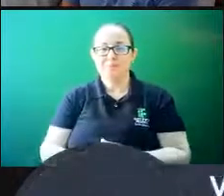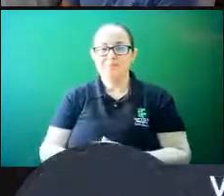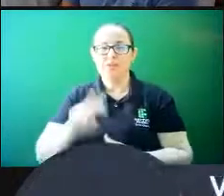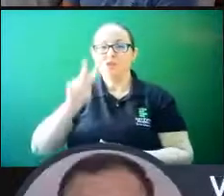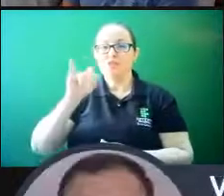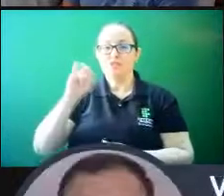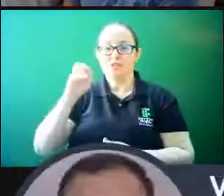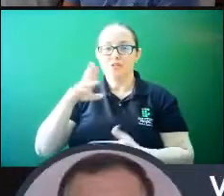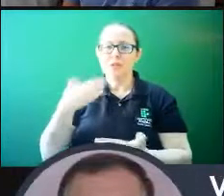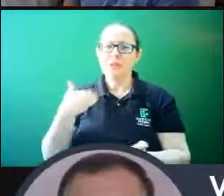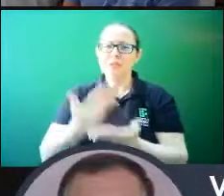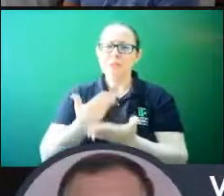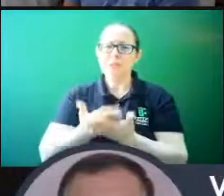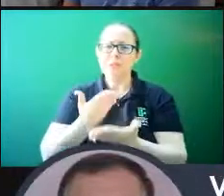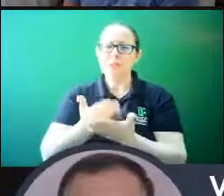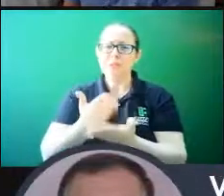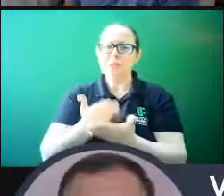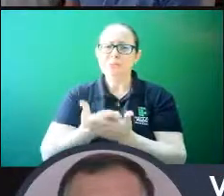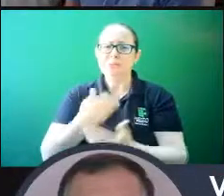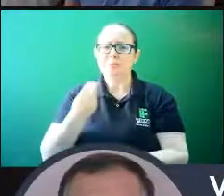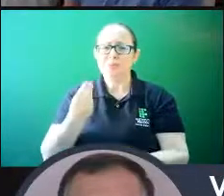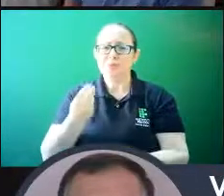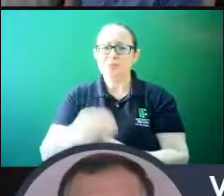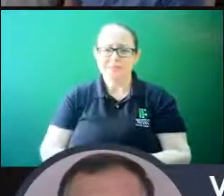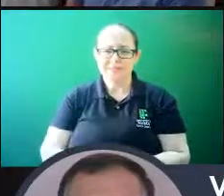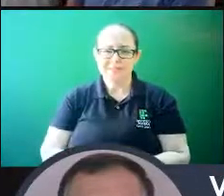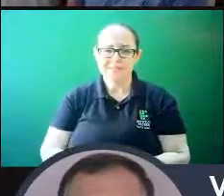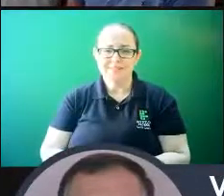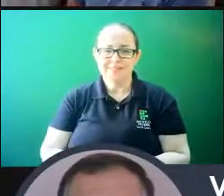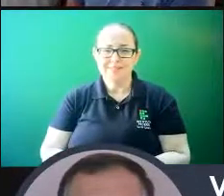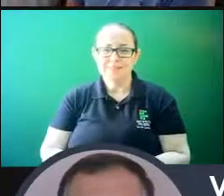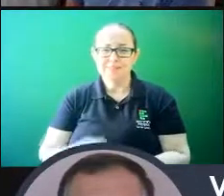muito. Medo não apavorado, Vitor. É isso aí.